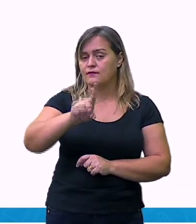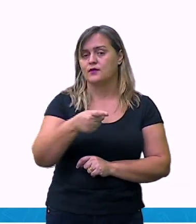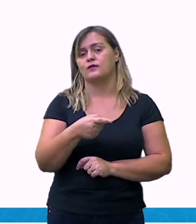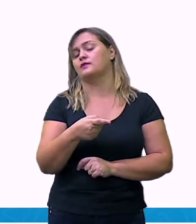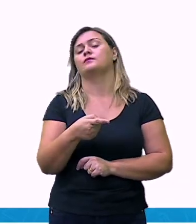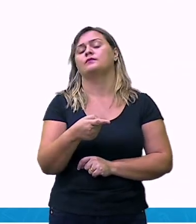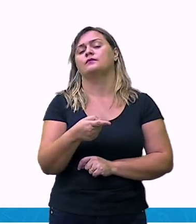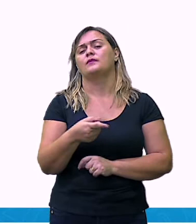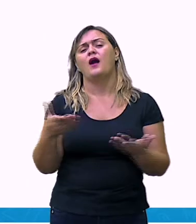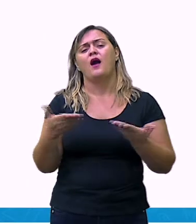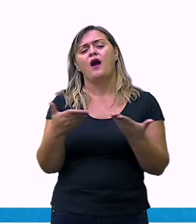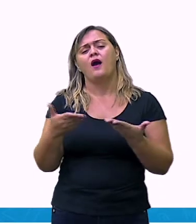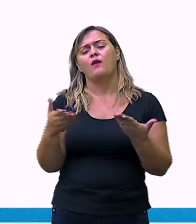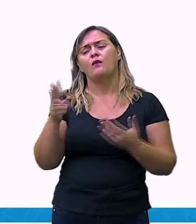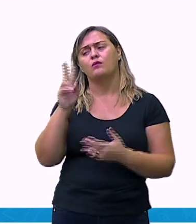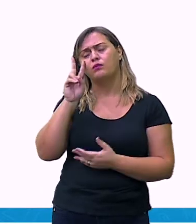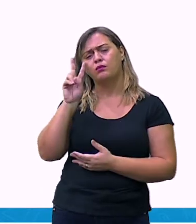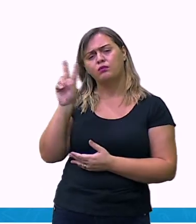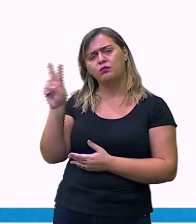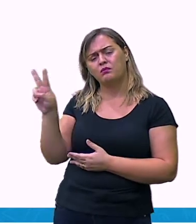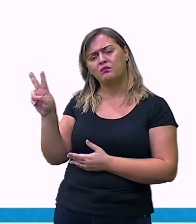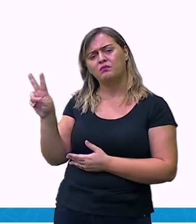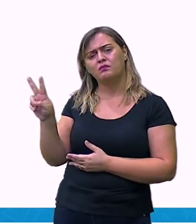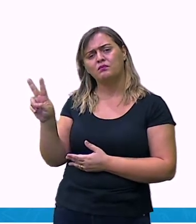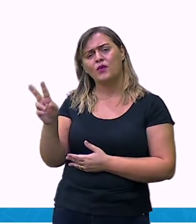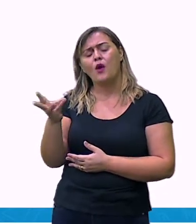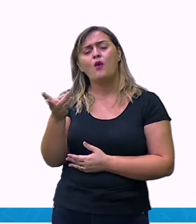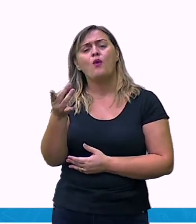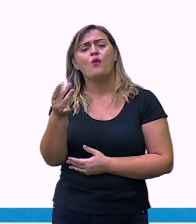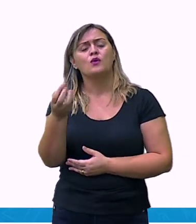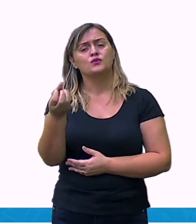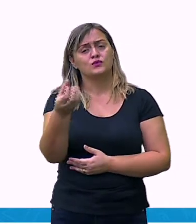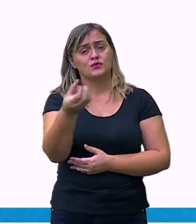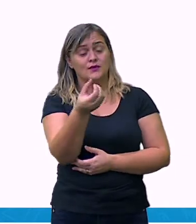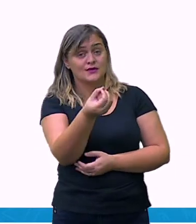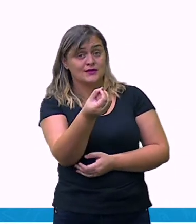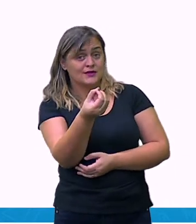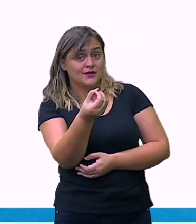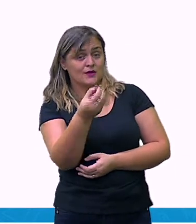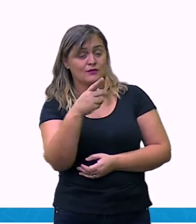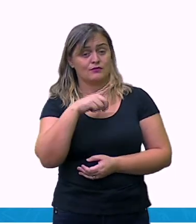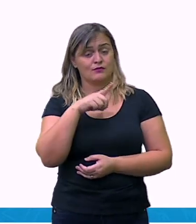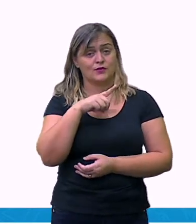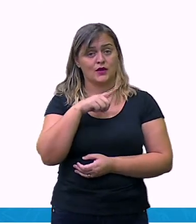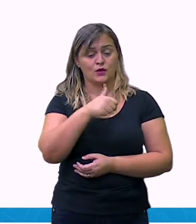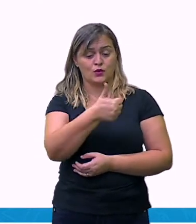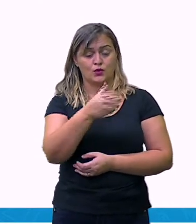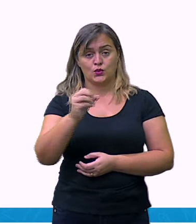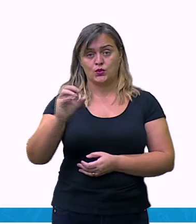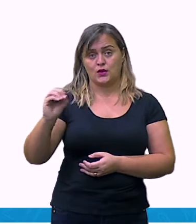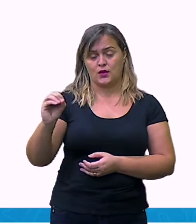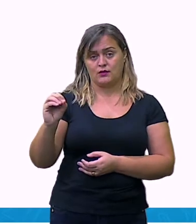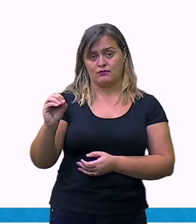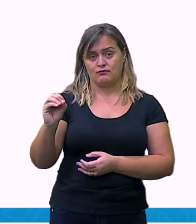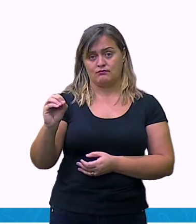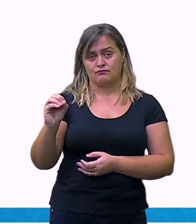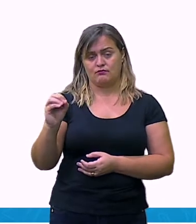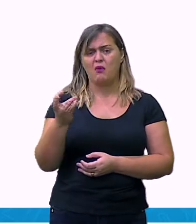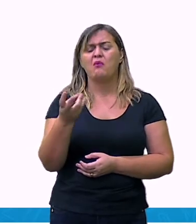aqui na minha quantidade de 100. São quantas? Uma, dois.